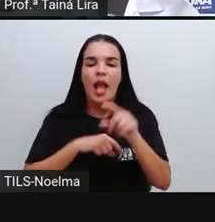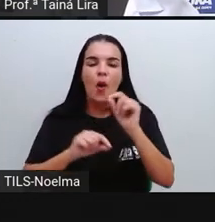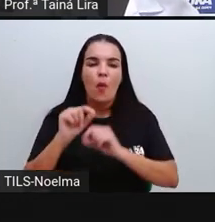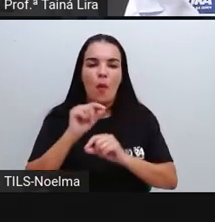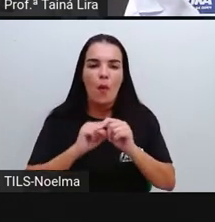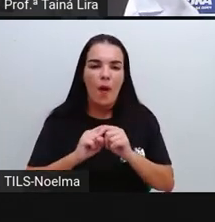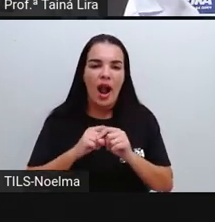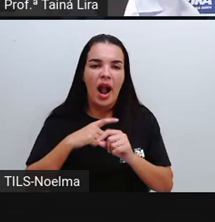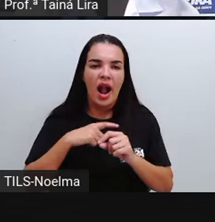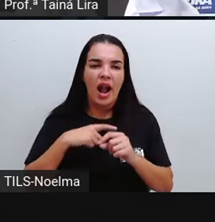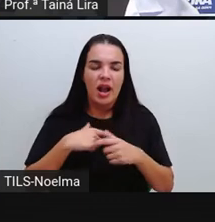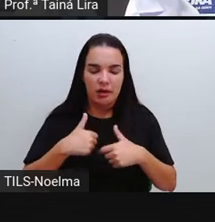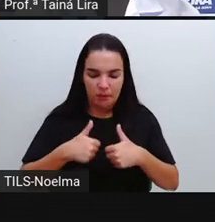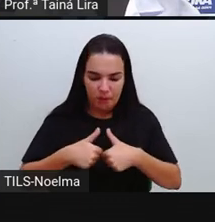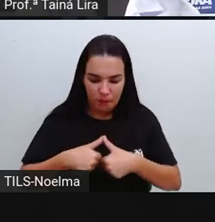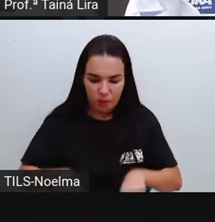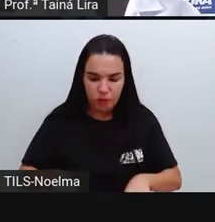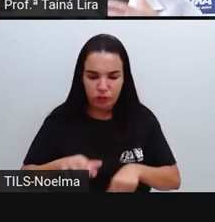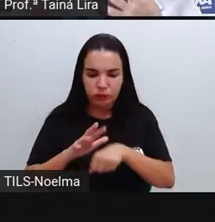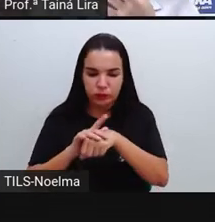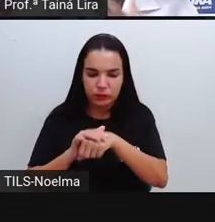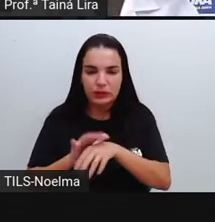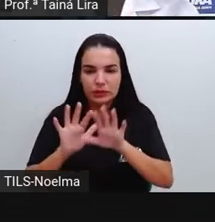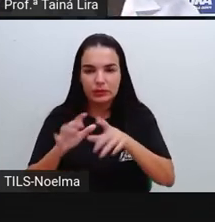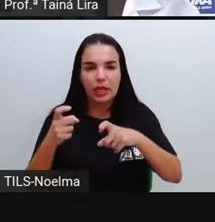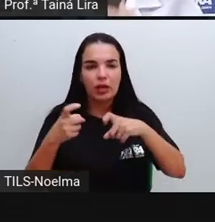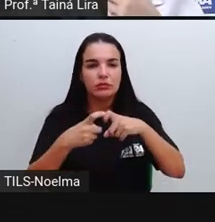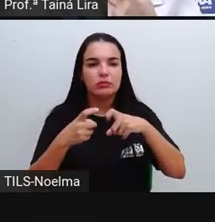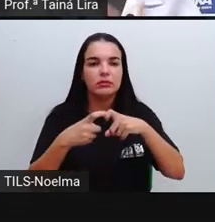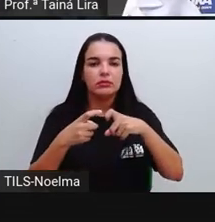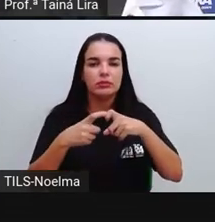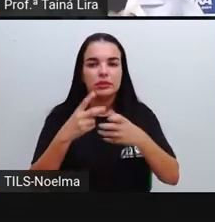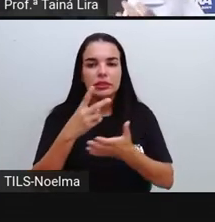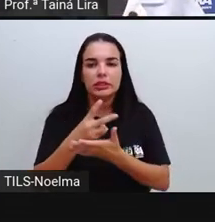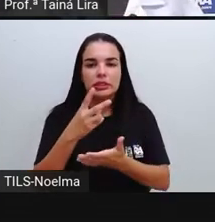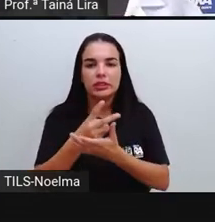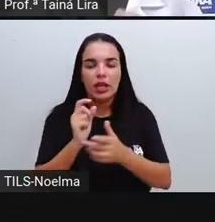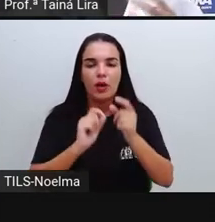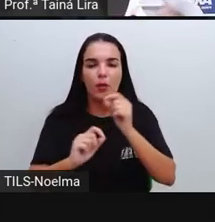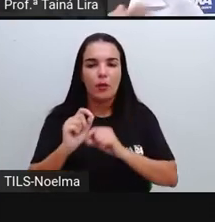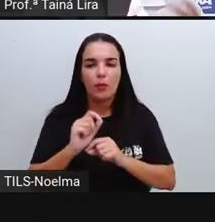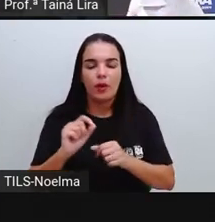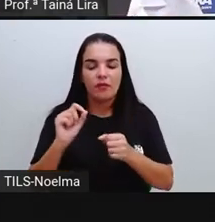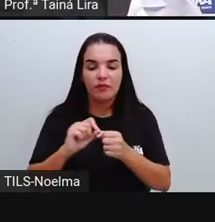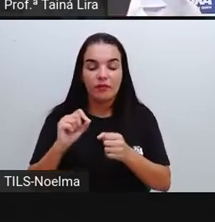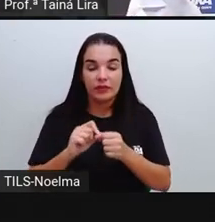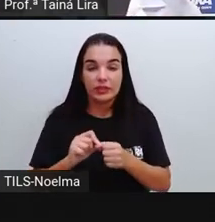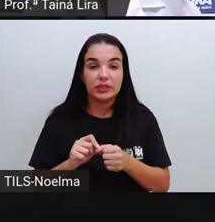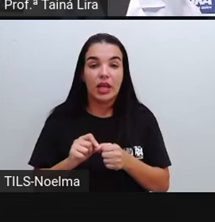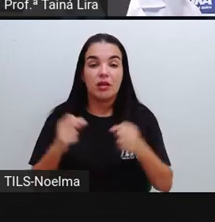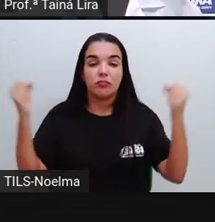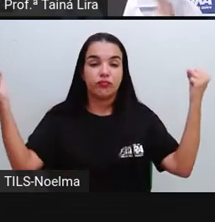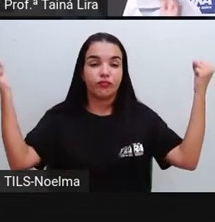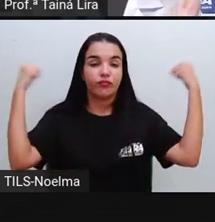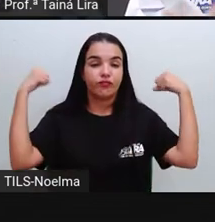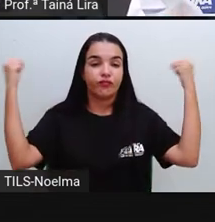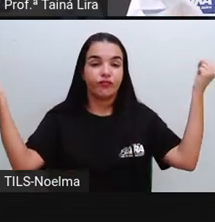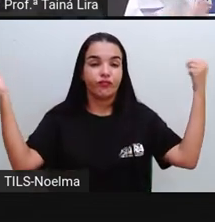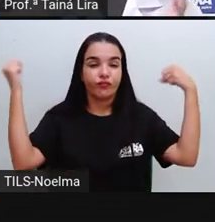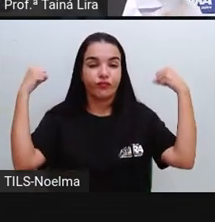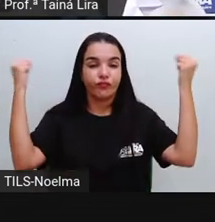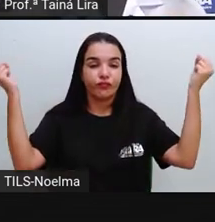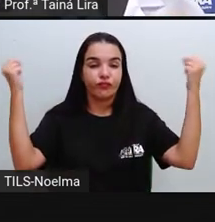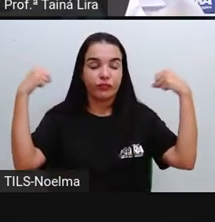com essas doenças, né? Os médicos geralmente recomendam para fazer atividade física para melhorar ali, né? As